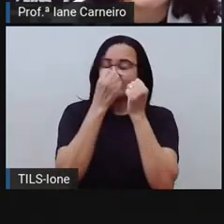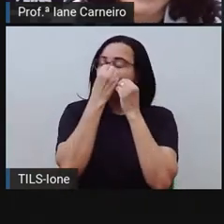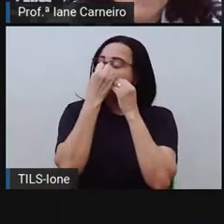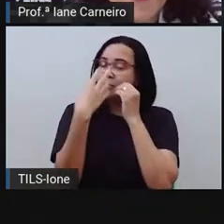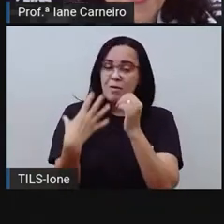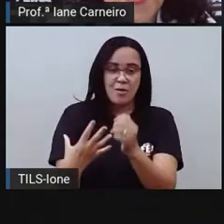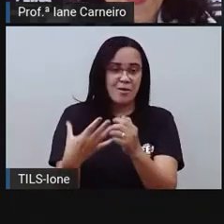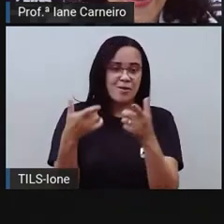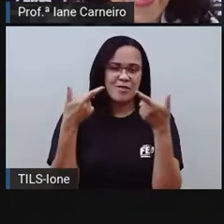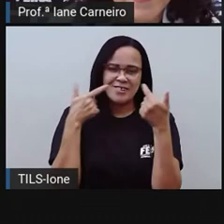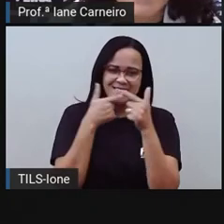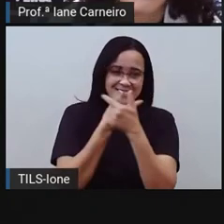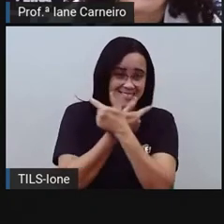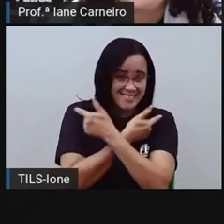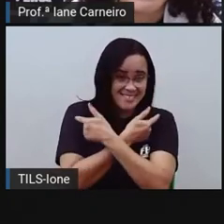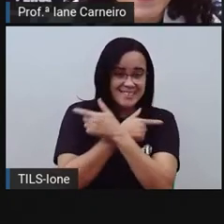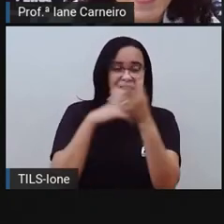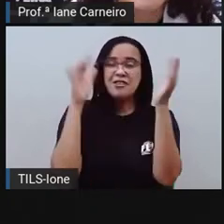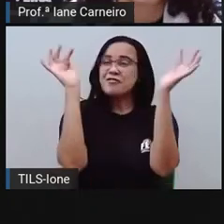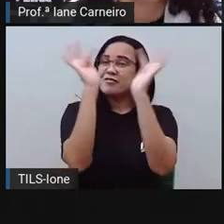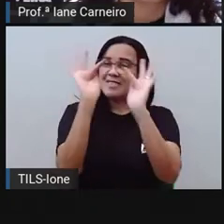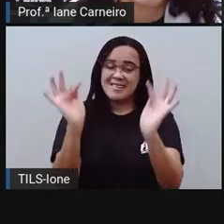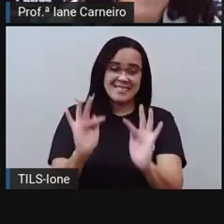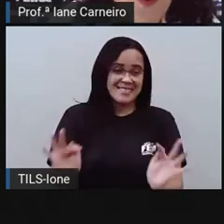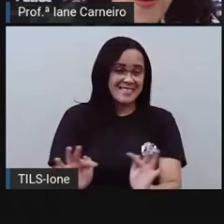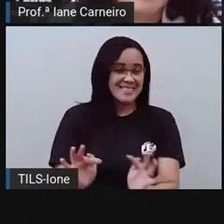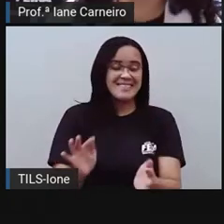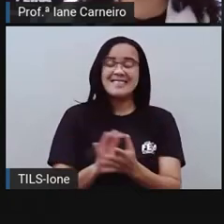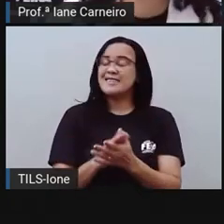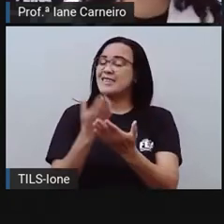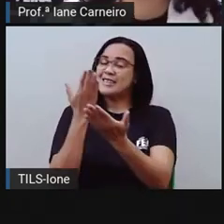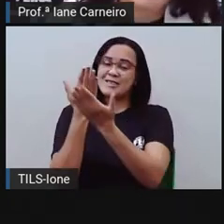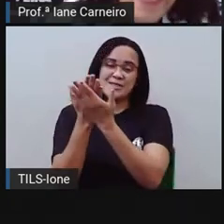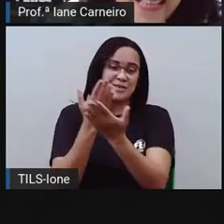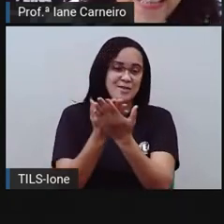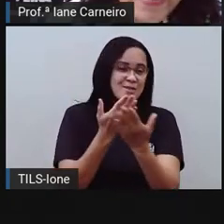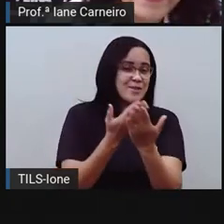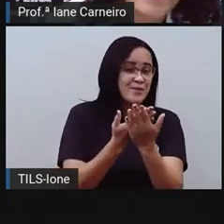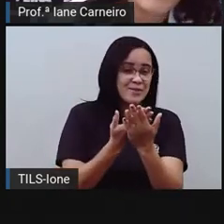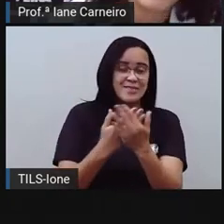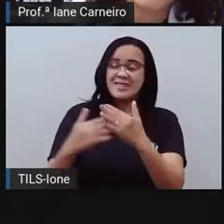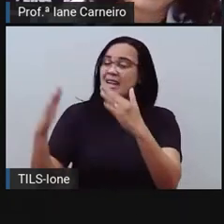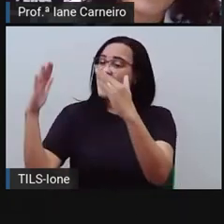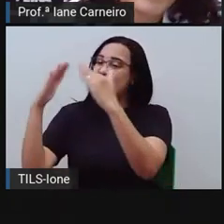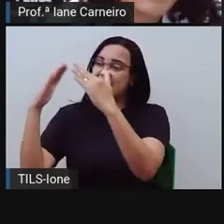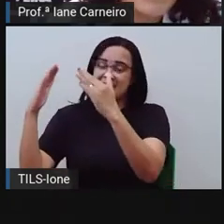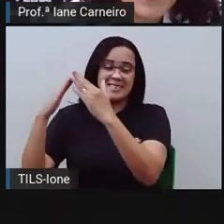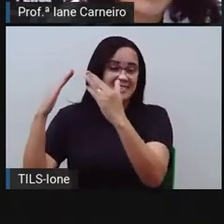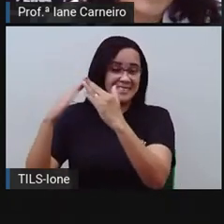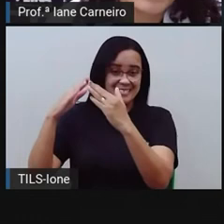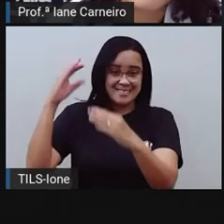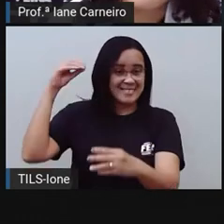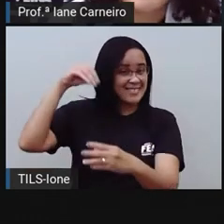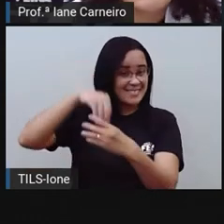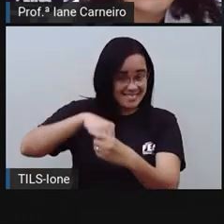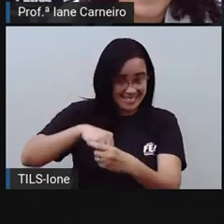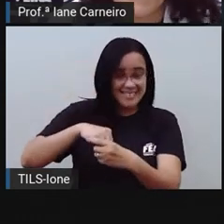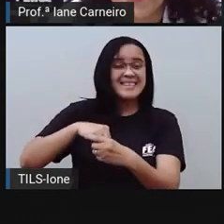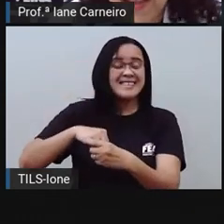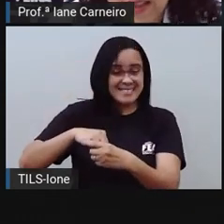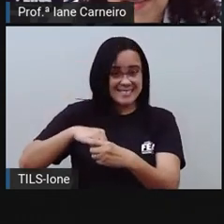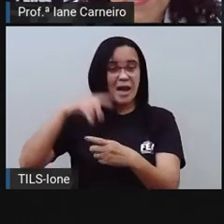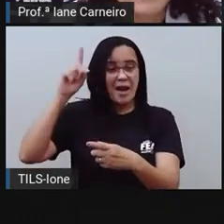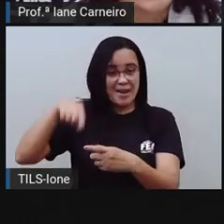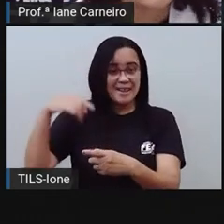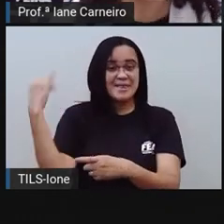gente ir com nossos colegas, ser feliz na escola, em casa, né? Com os nossos amigos. É muito importante. Se você não estiver